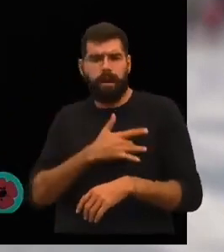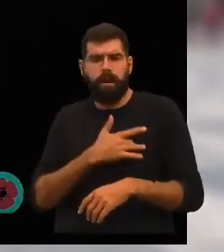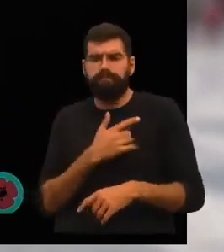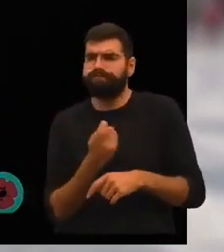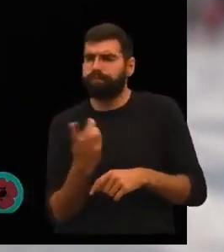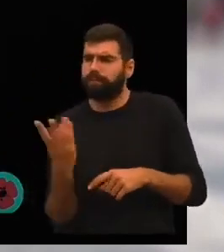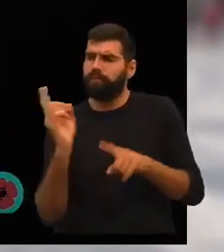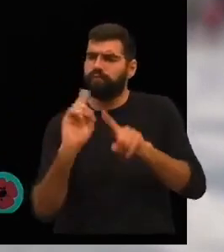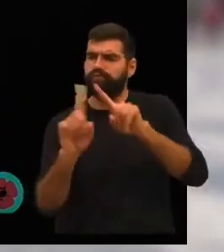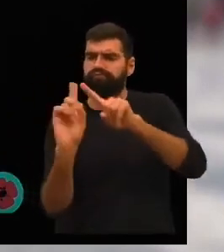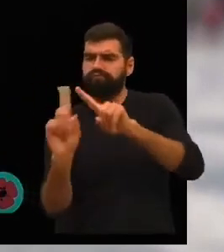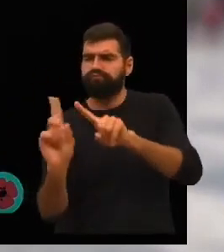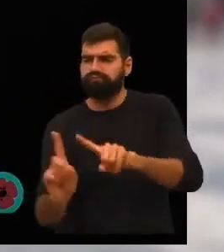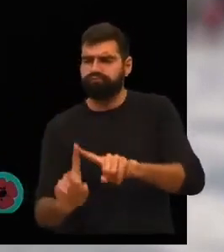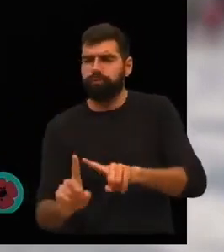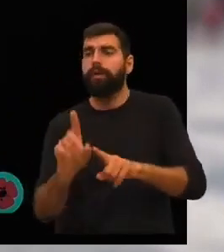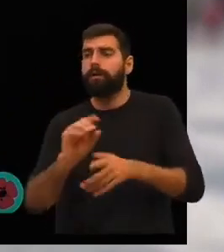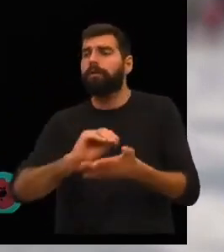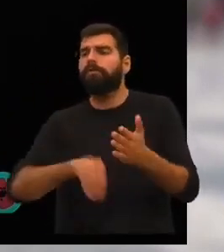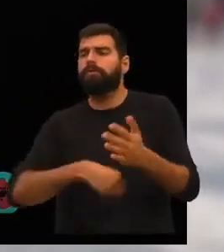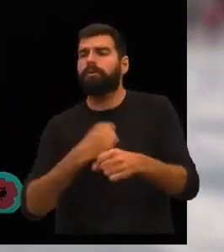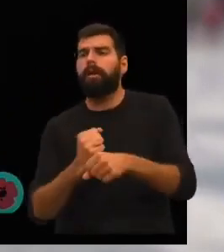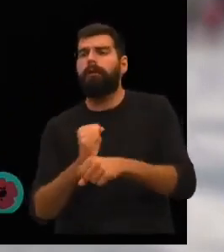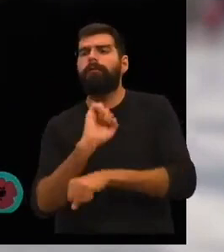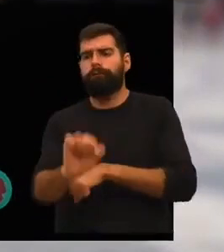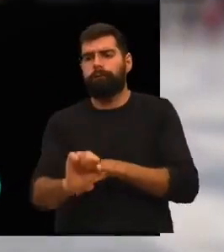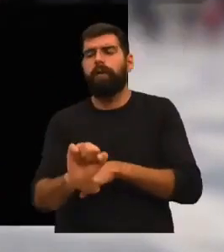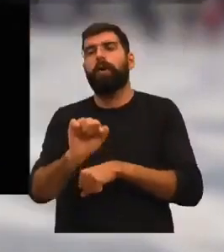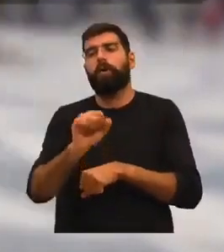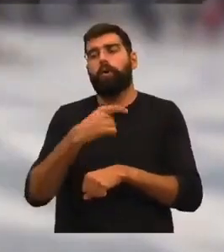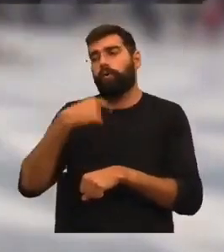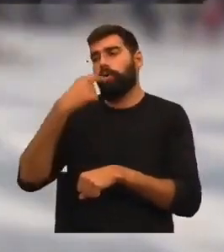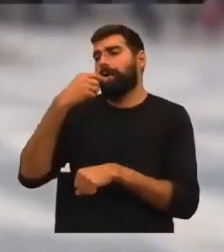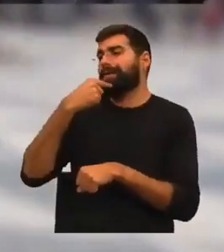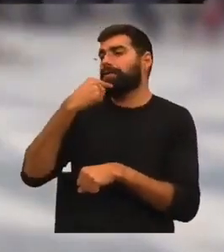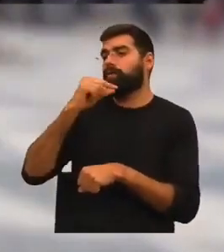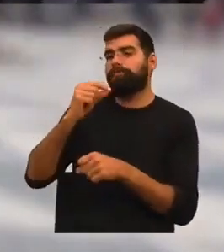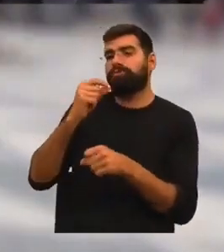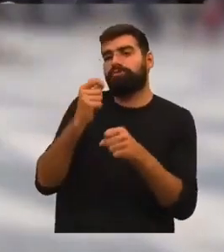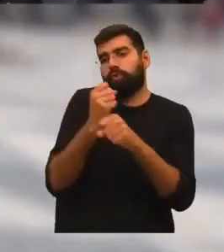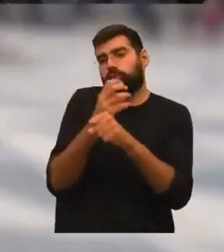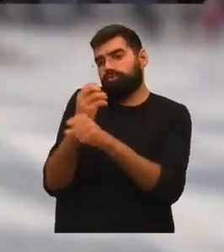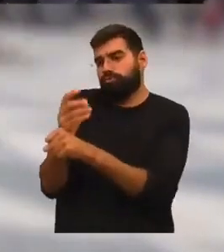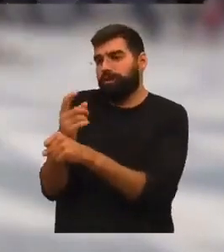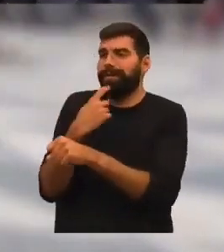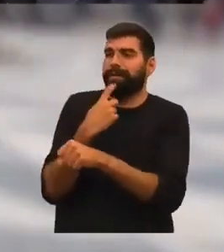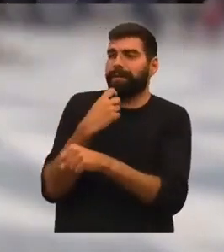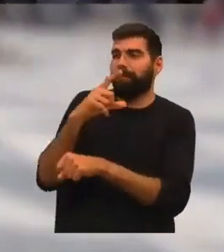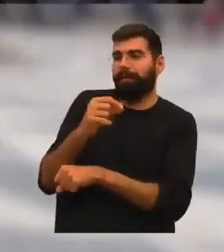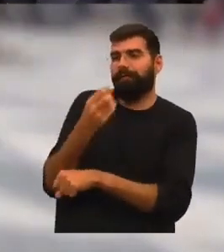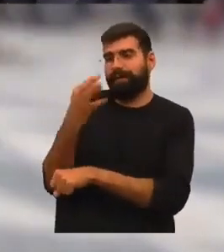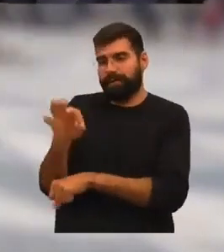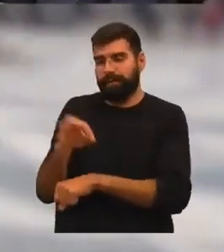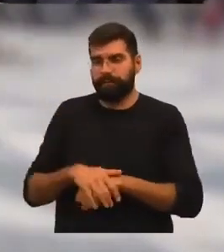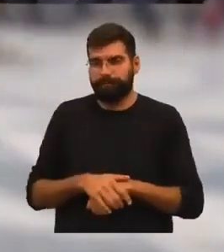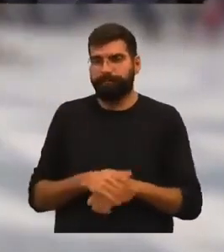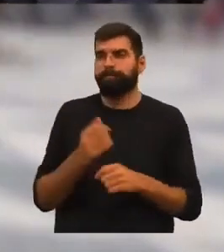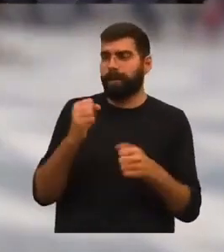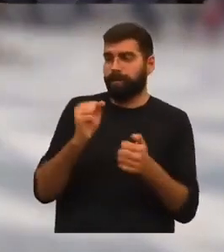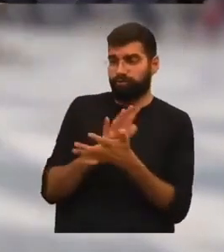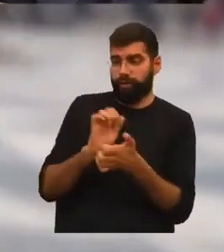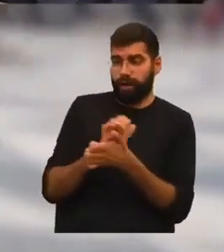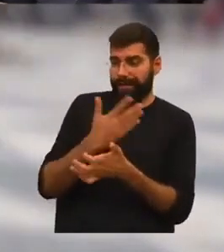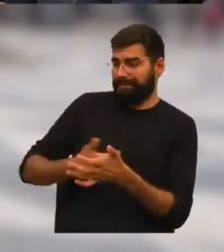géneros, assinando muitas das suas obras com vários pseudónimos, sobretudo ingleses e franceses. Na imprensa da